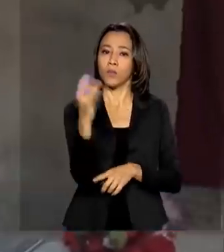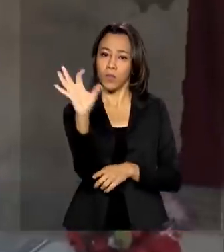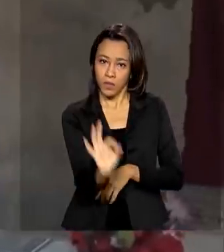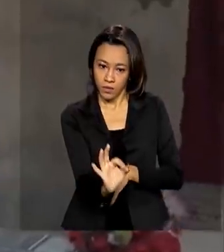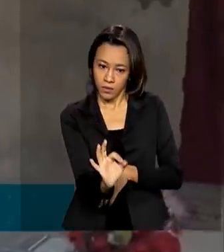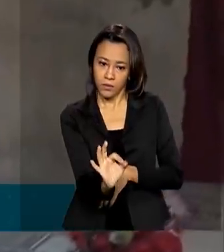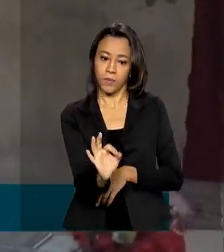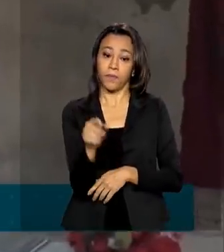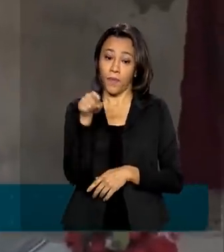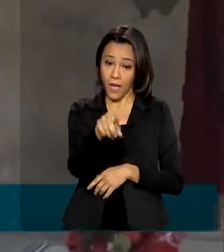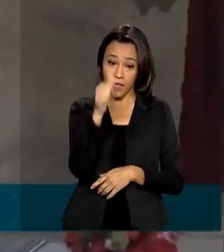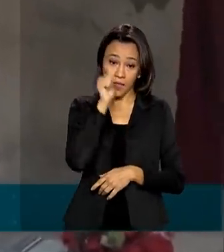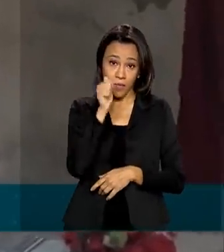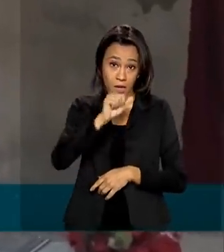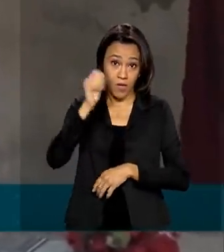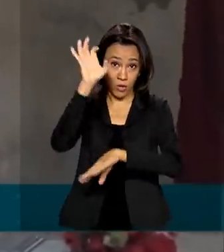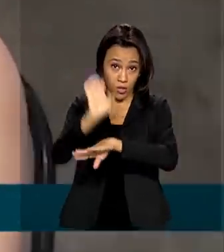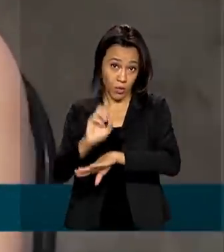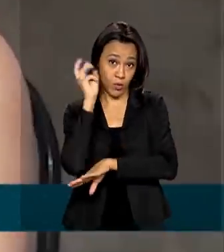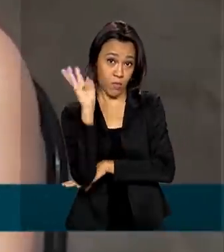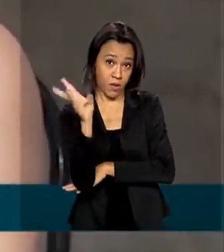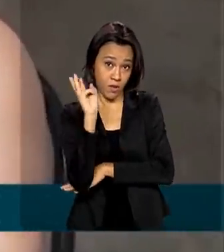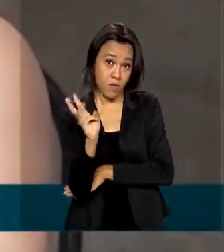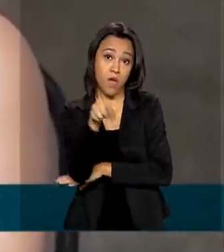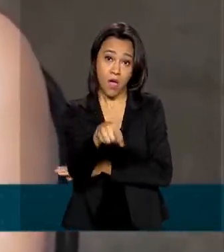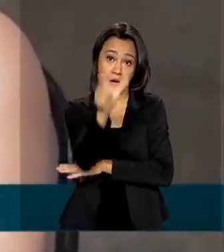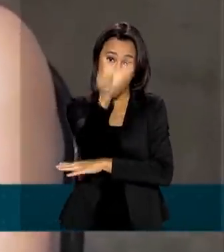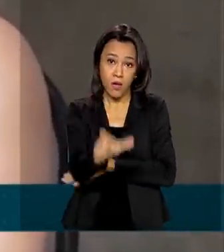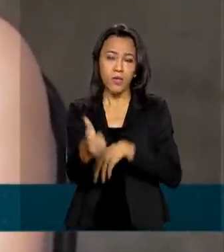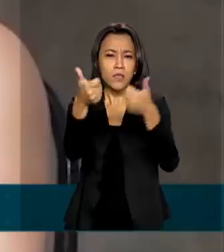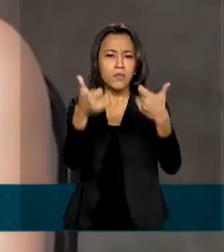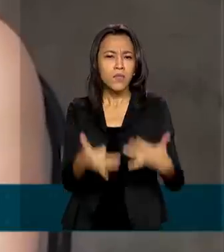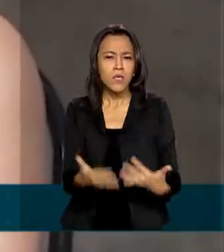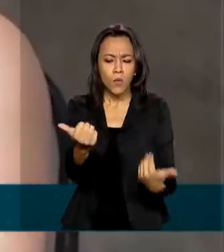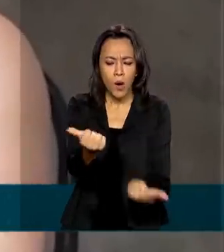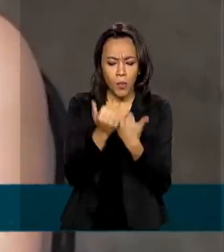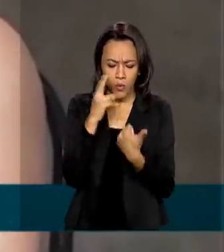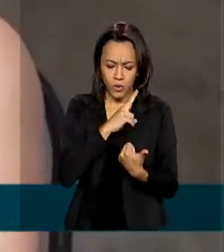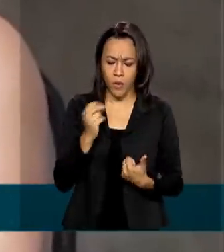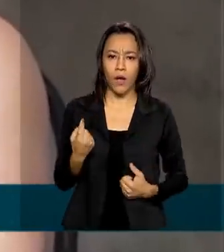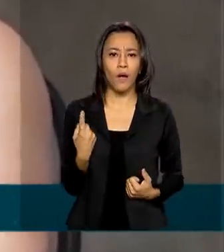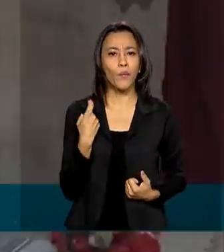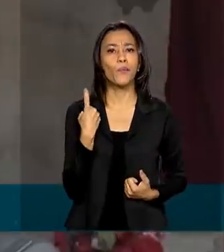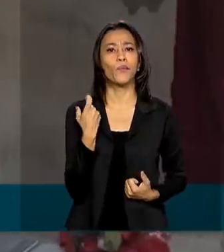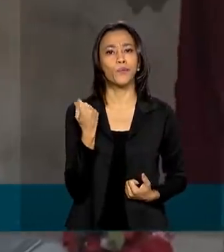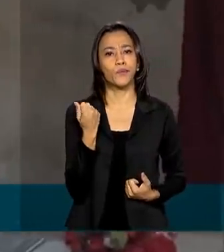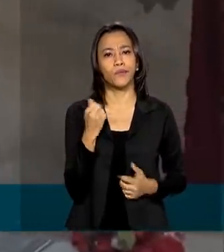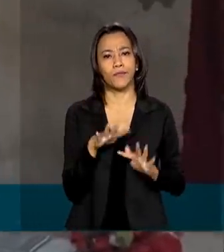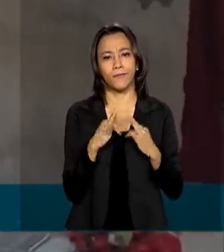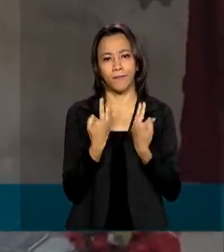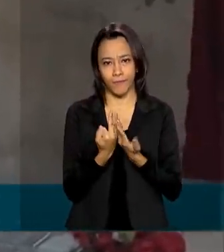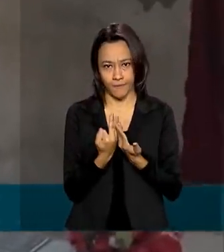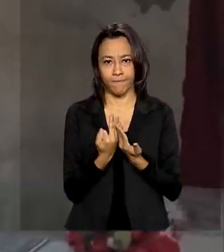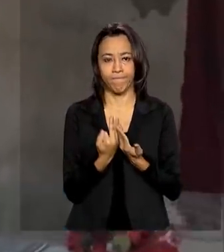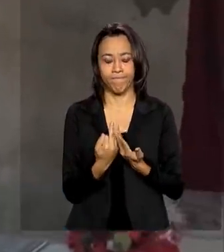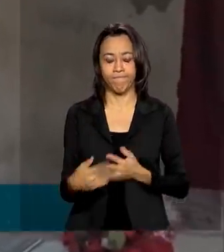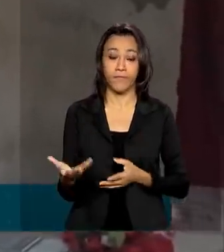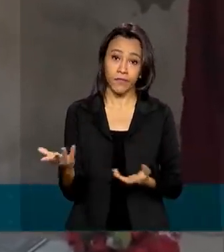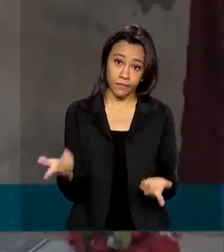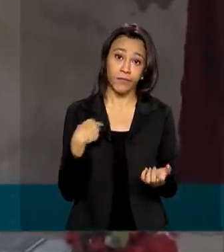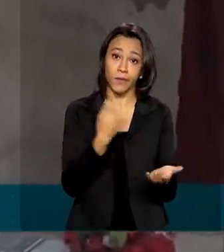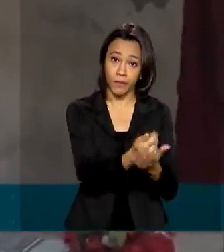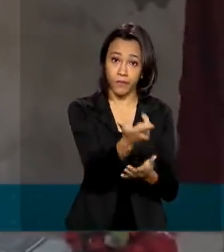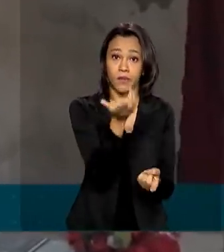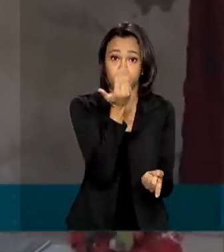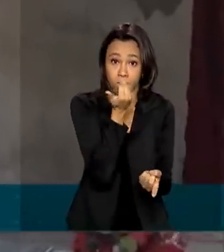A maranhense Cristiane de Souza conta que o auxílio é a única renda da família. Tem que comprar comida, né, porque é o